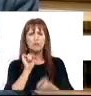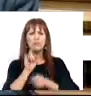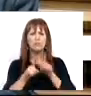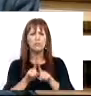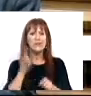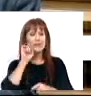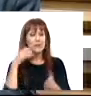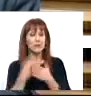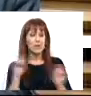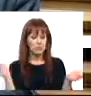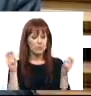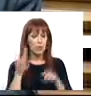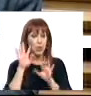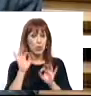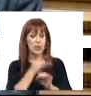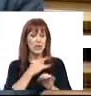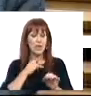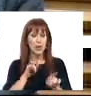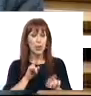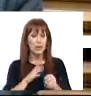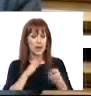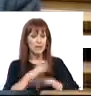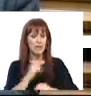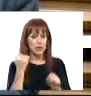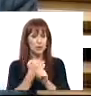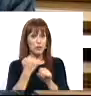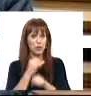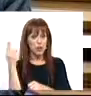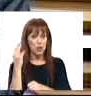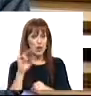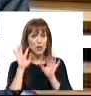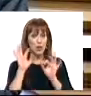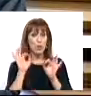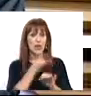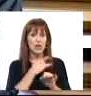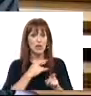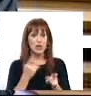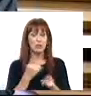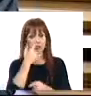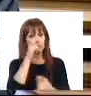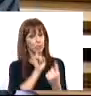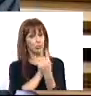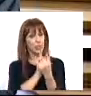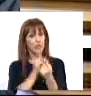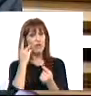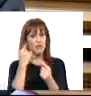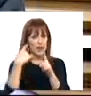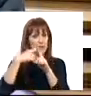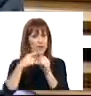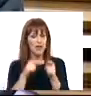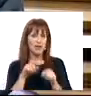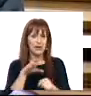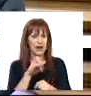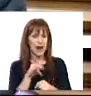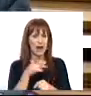concretamente na defesa e promoção dos cuidados de saúde através do funcionamento da unidade de cuidados de saúde personalizados, viver mais para o local